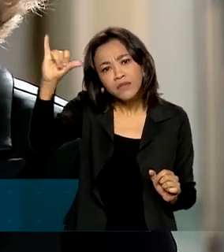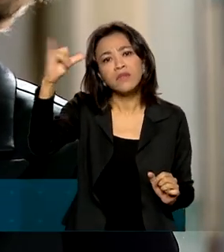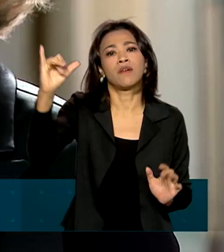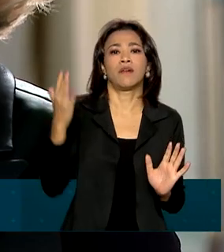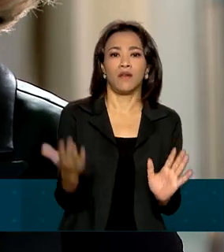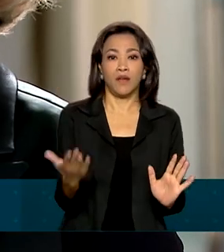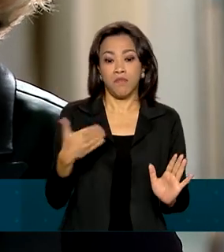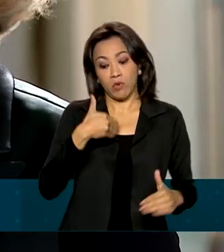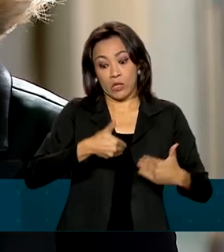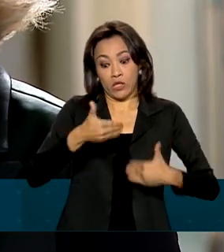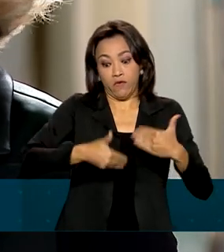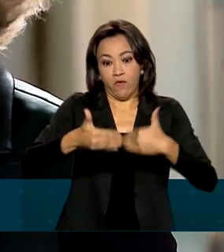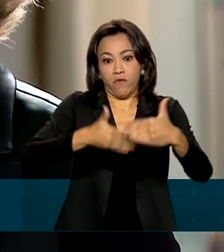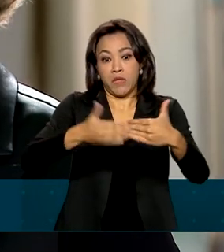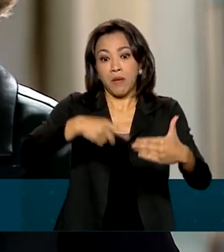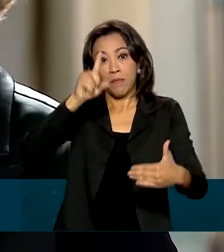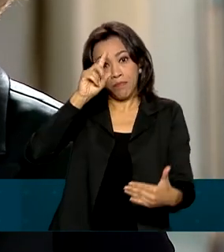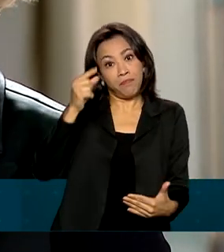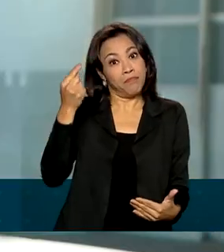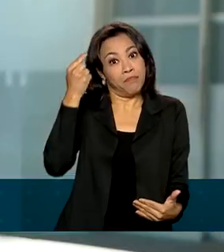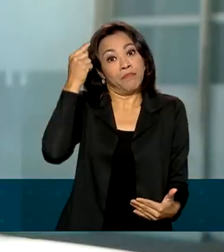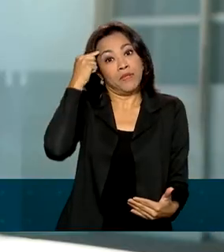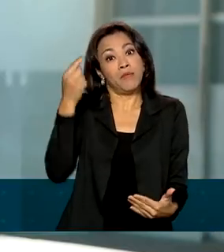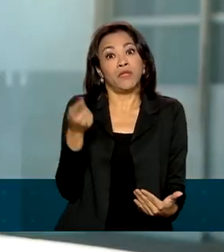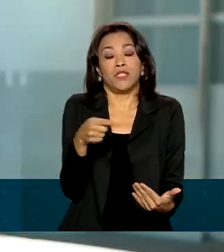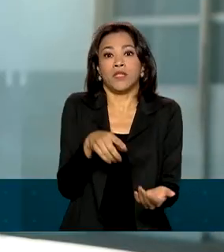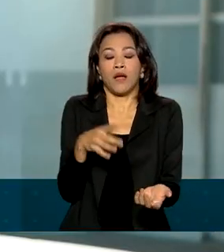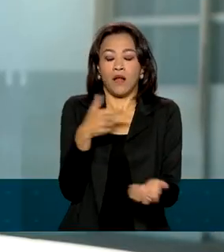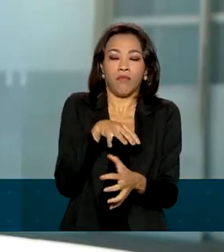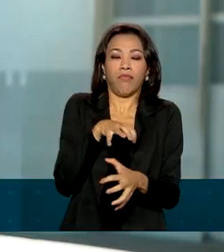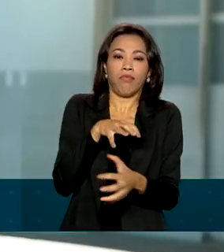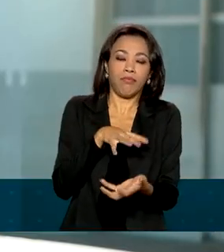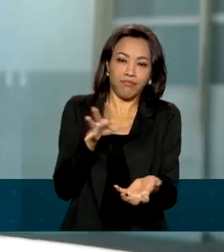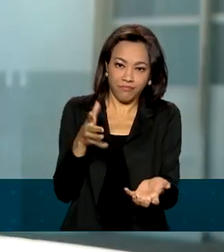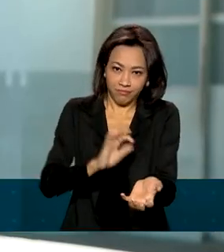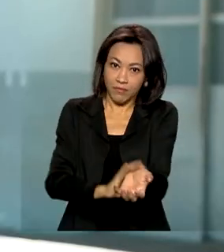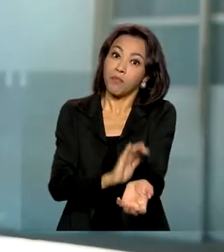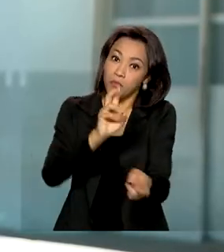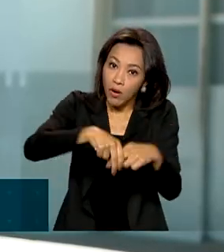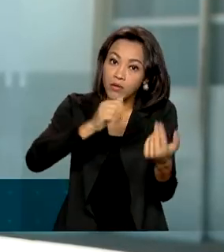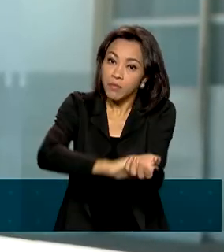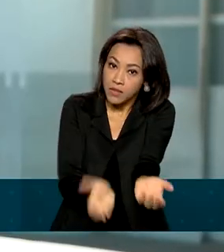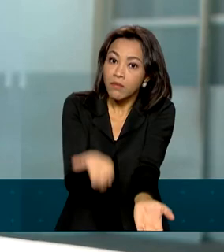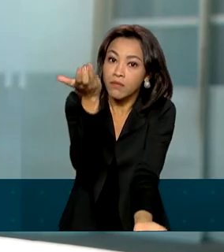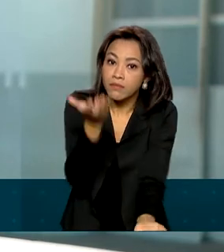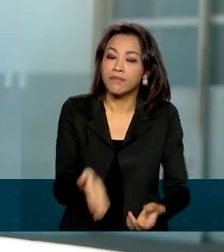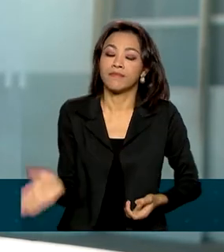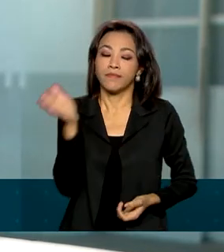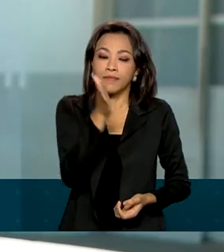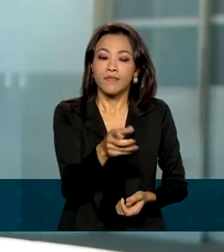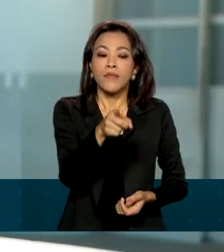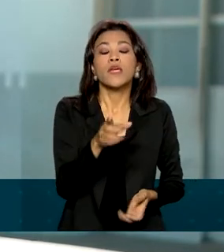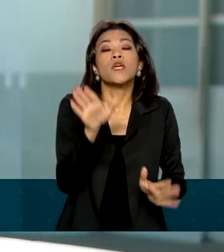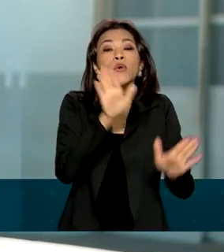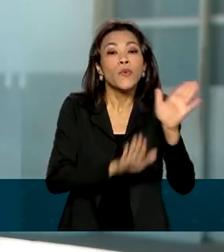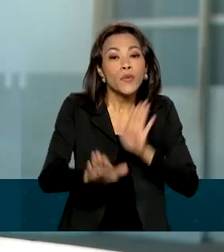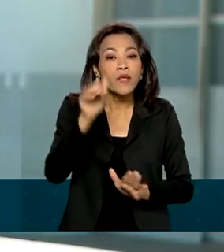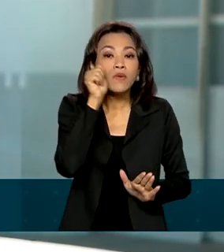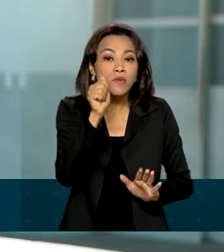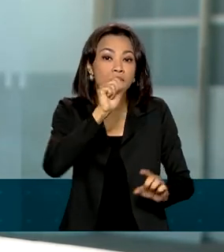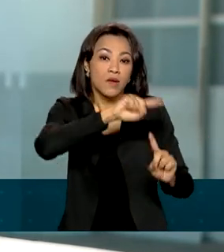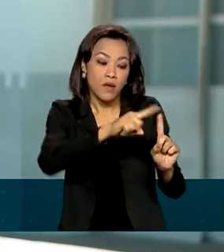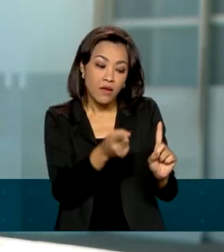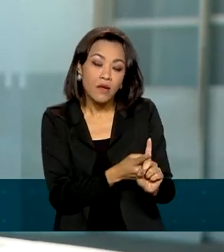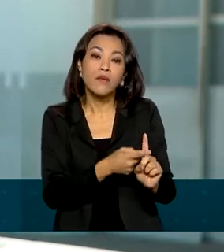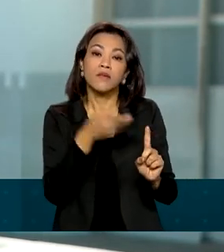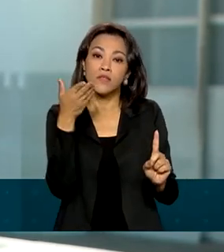o desenvolvimento, principalmente da pré-eclâmpsia. Para fortalecer e ampliar ainda mais o cuidado com as gestantes e bebês na